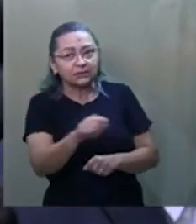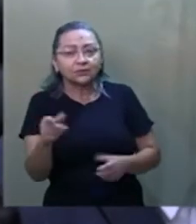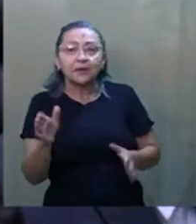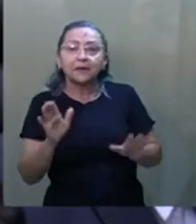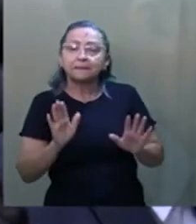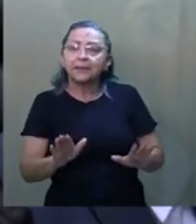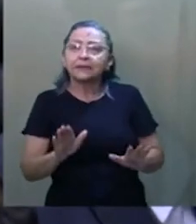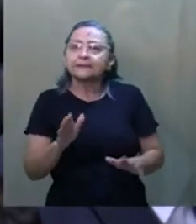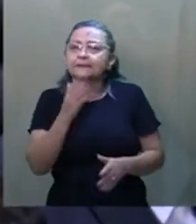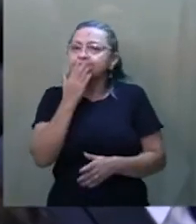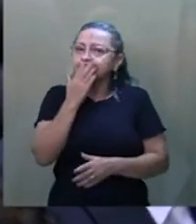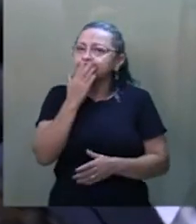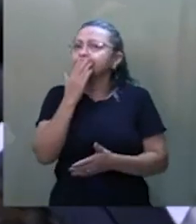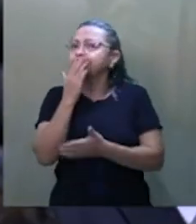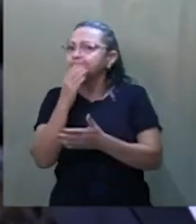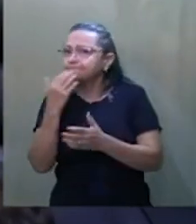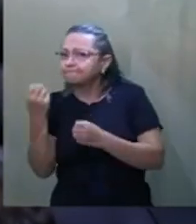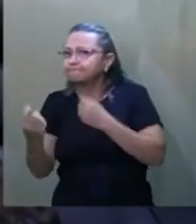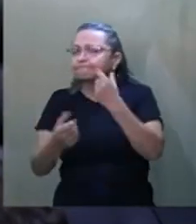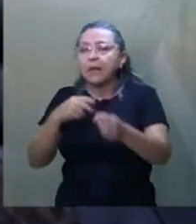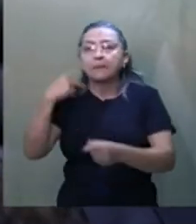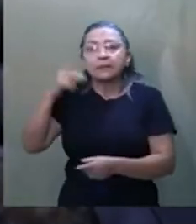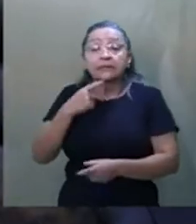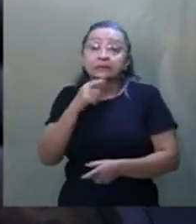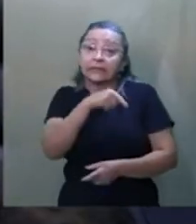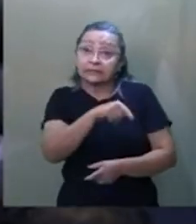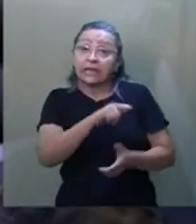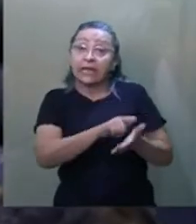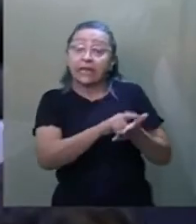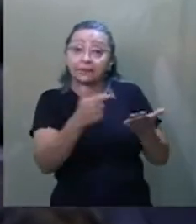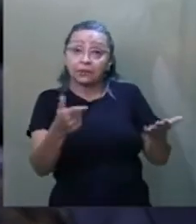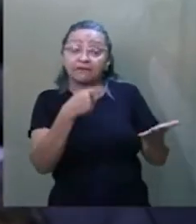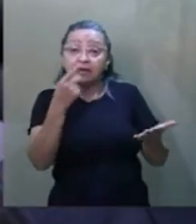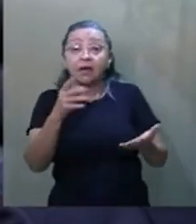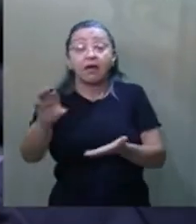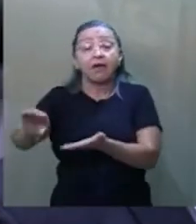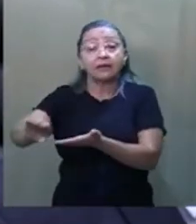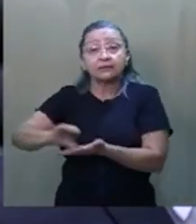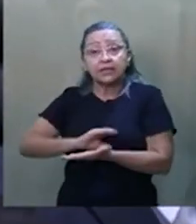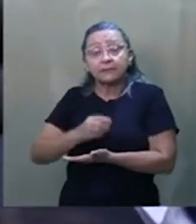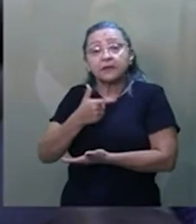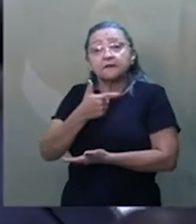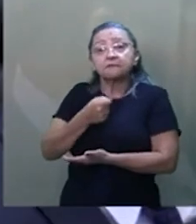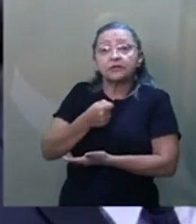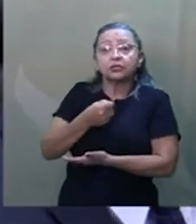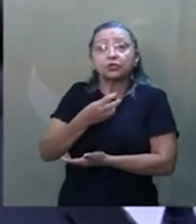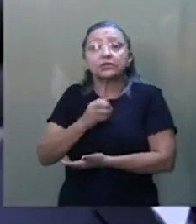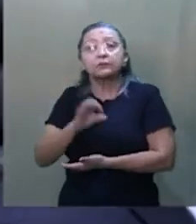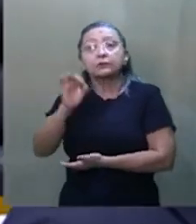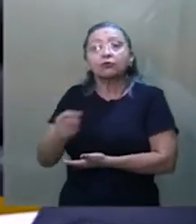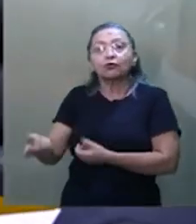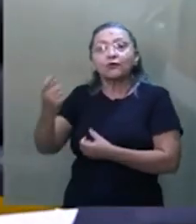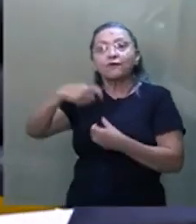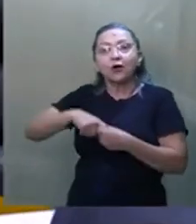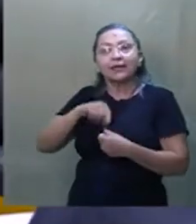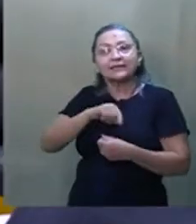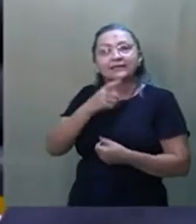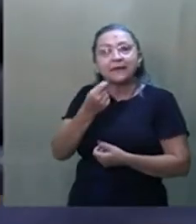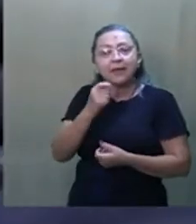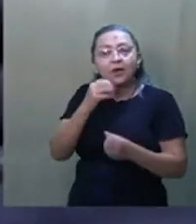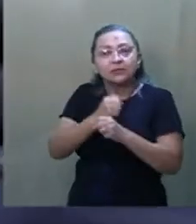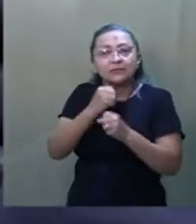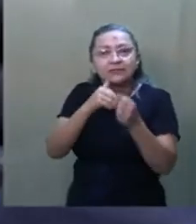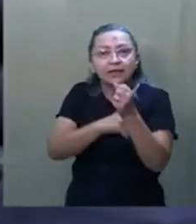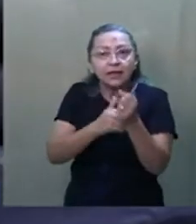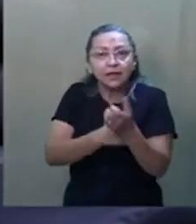mas parte dos parlamentares, segundo a reportagem, recebe 20% ou 30% de volta dessas emendas de orçamento